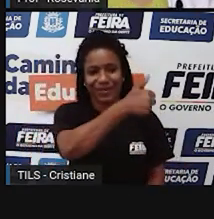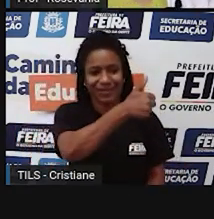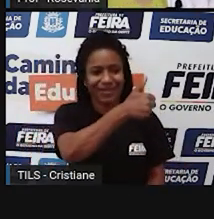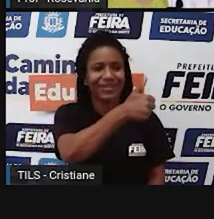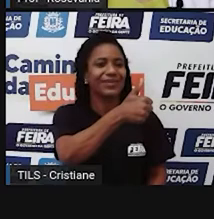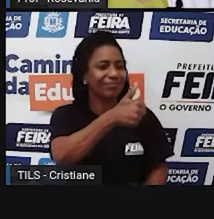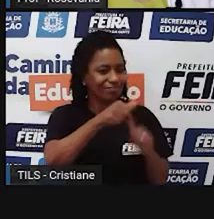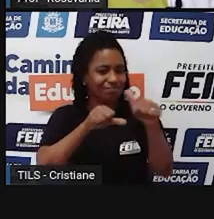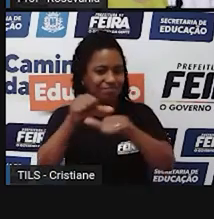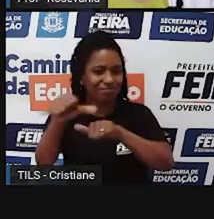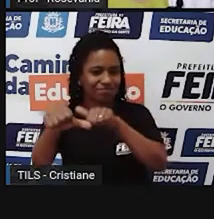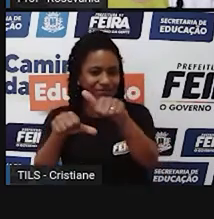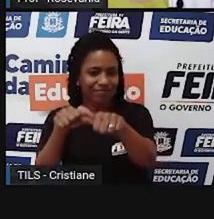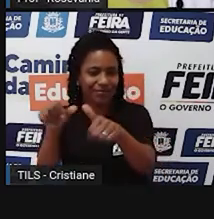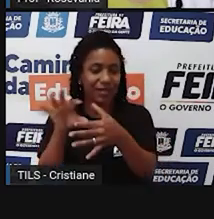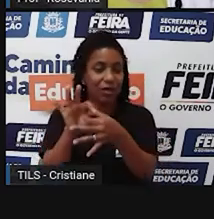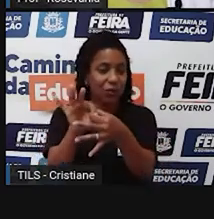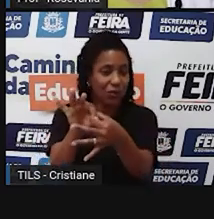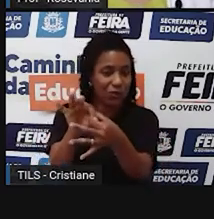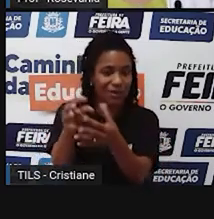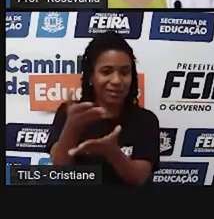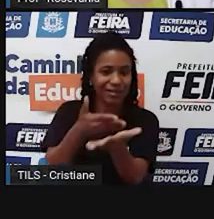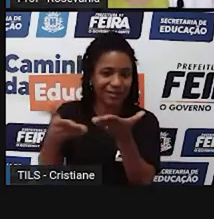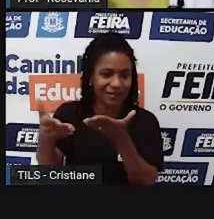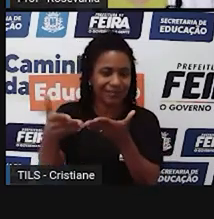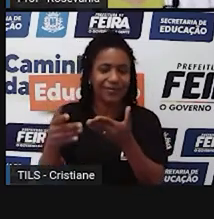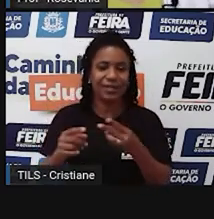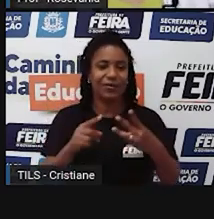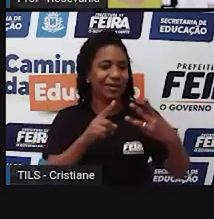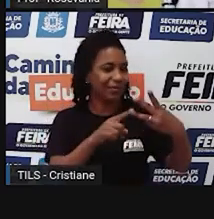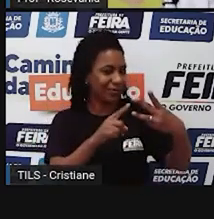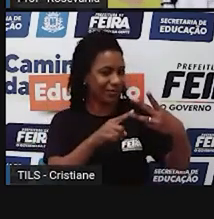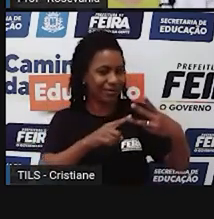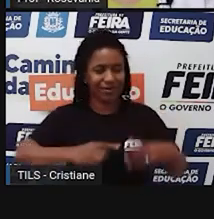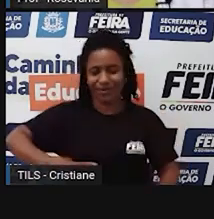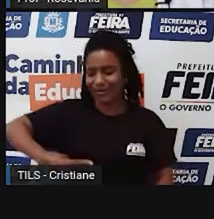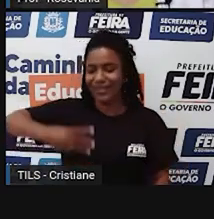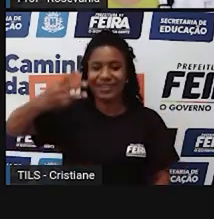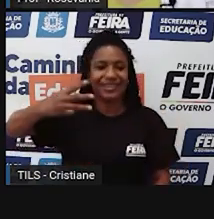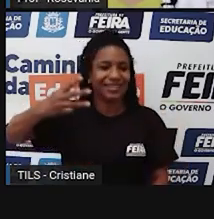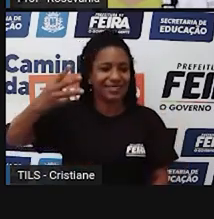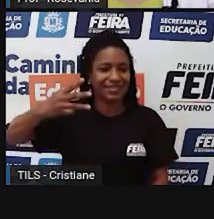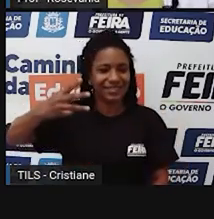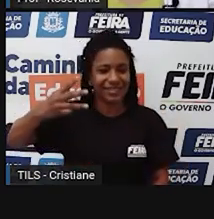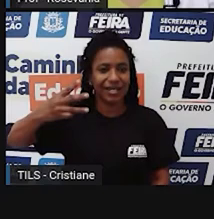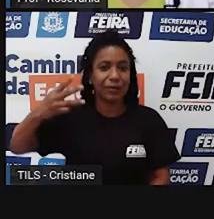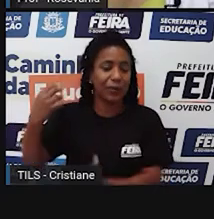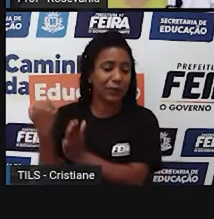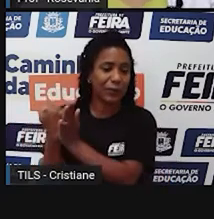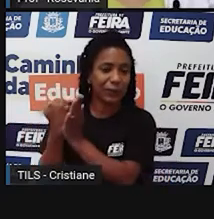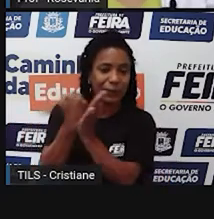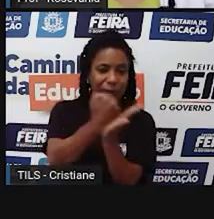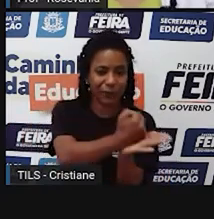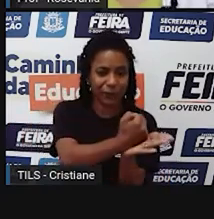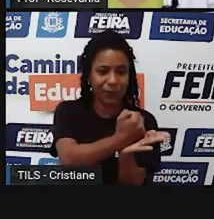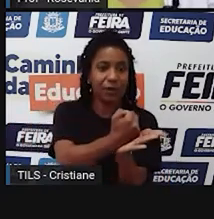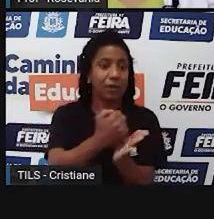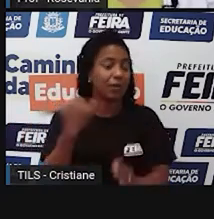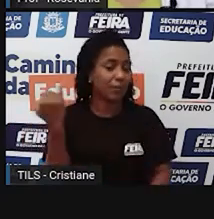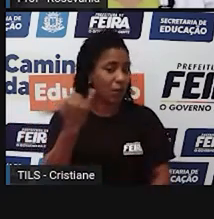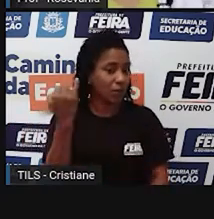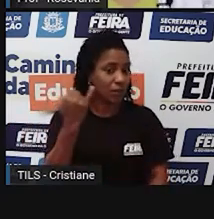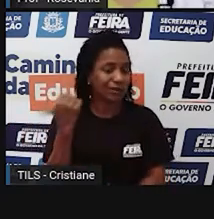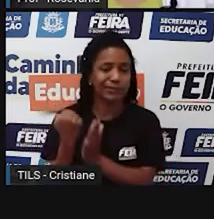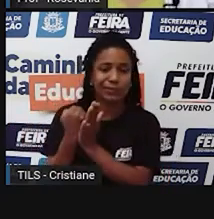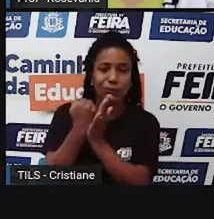uma inter-relação aí. Temos também o setor tessiário, que é um setor praticamente de suporte para todos os outros setores,